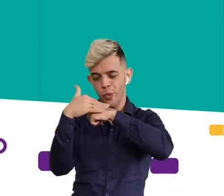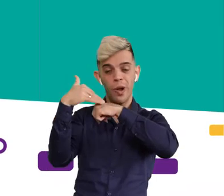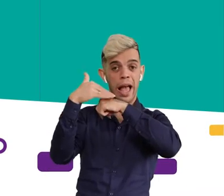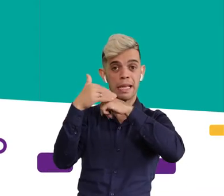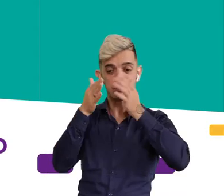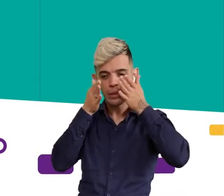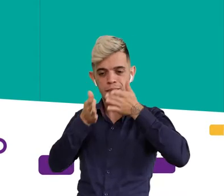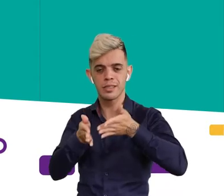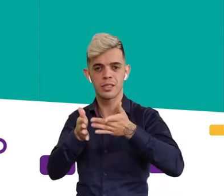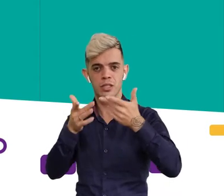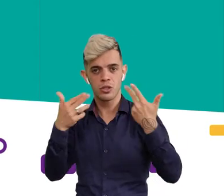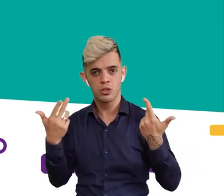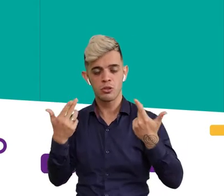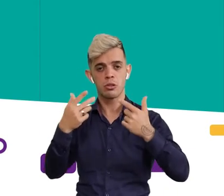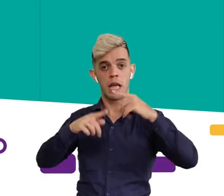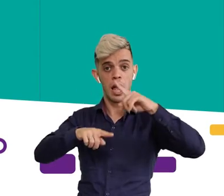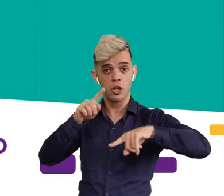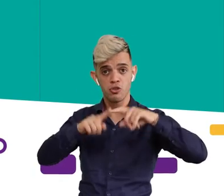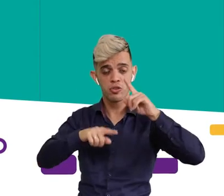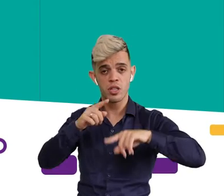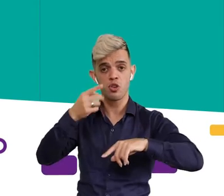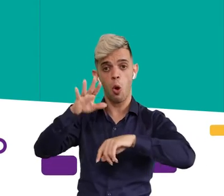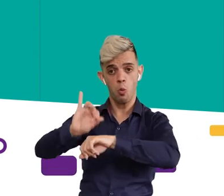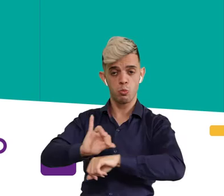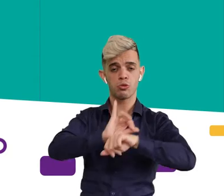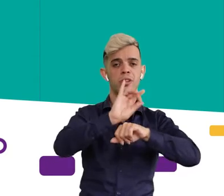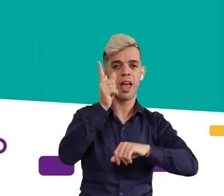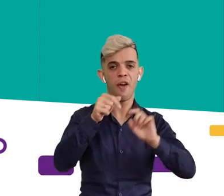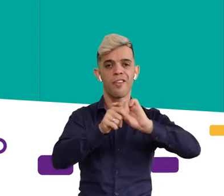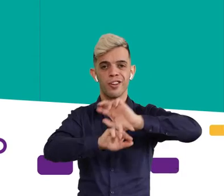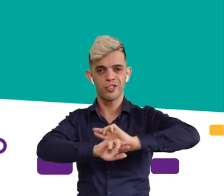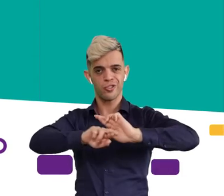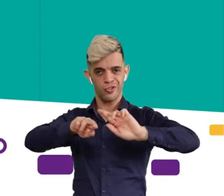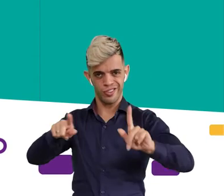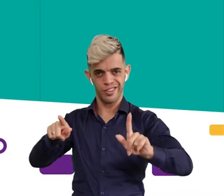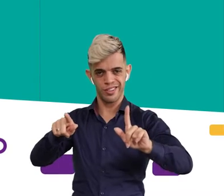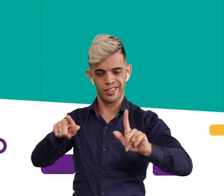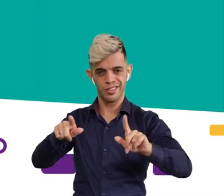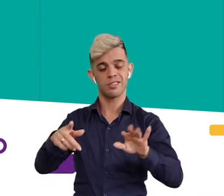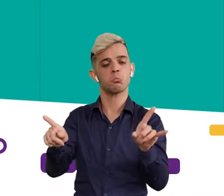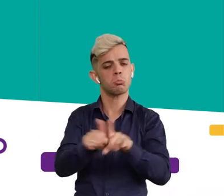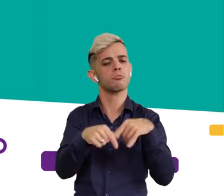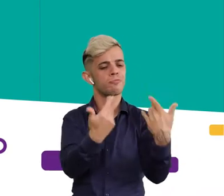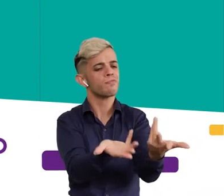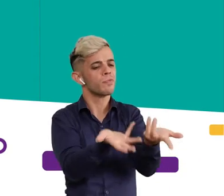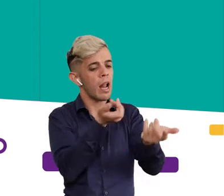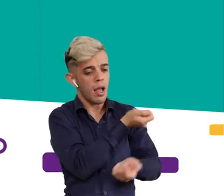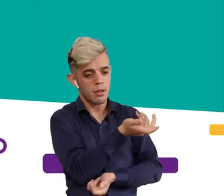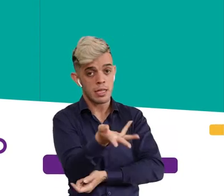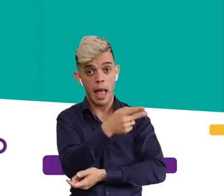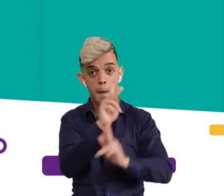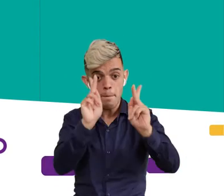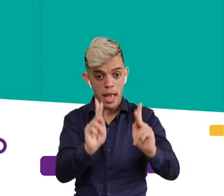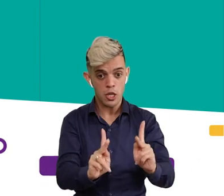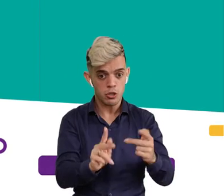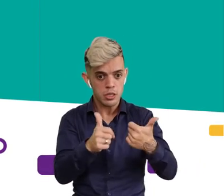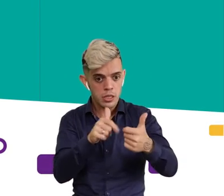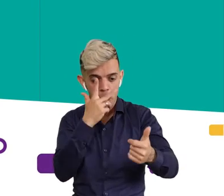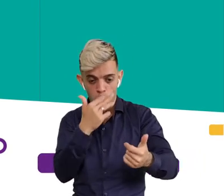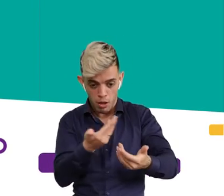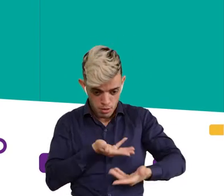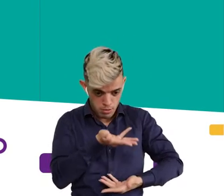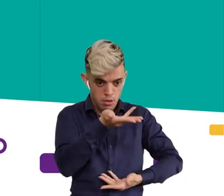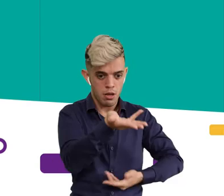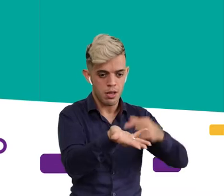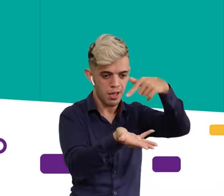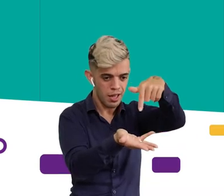no amor, seja no carinho que a gente faz algo, seja serviço ou produto, mas é fazer diferente e querer que